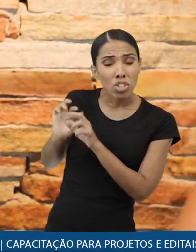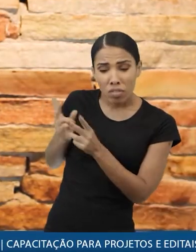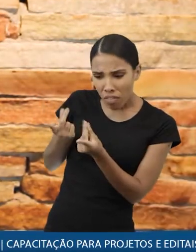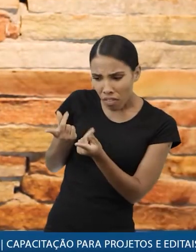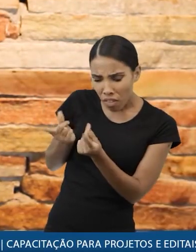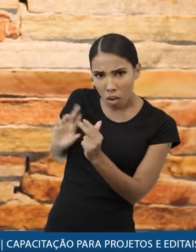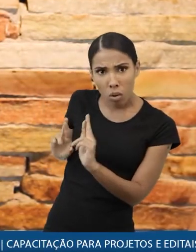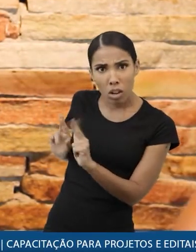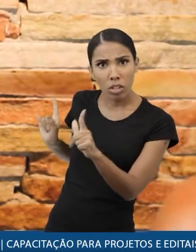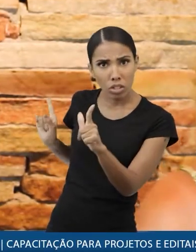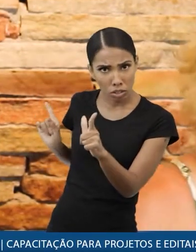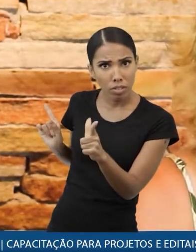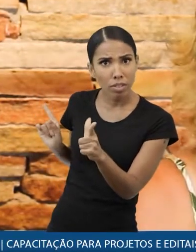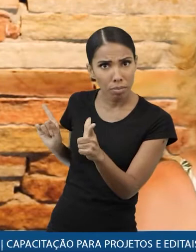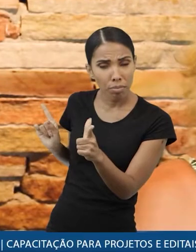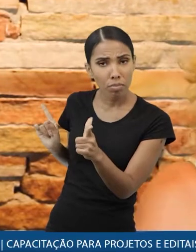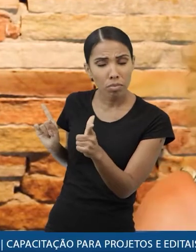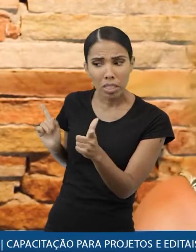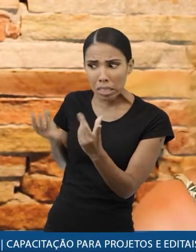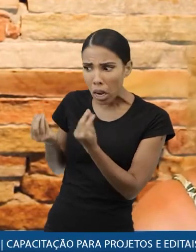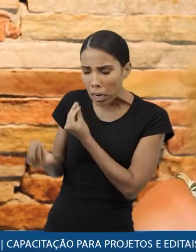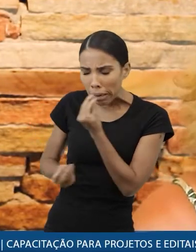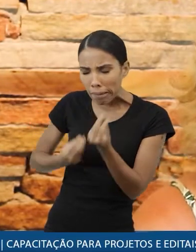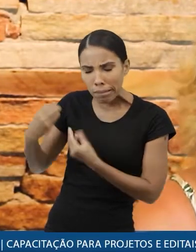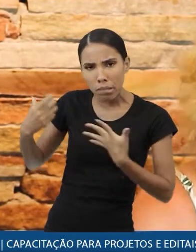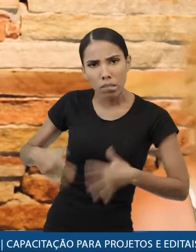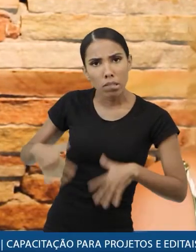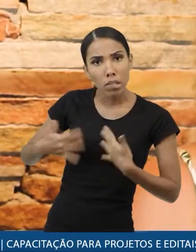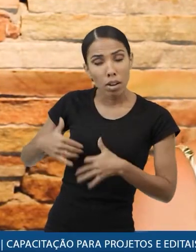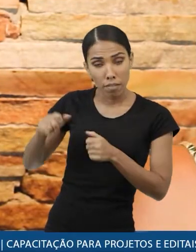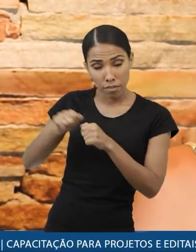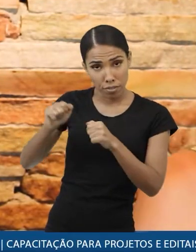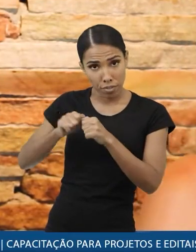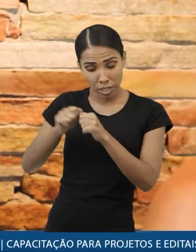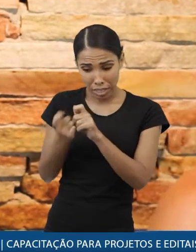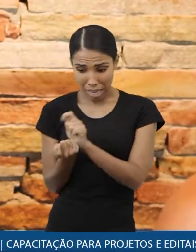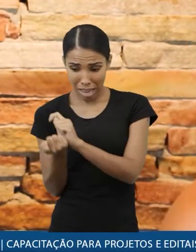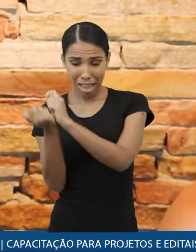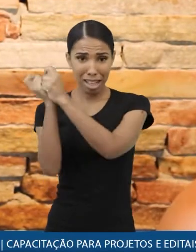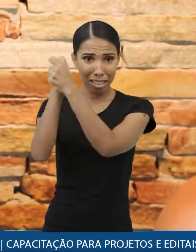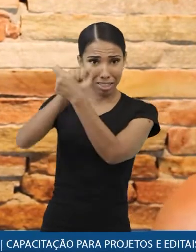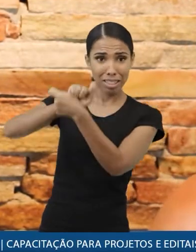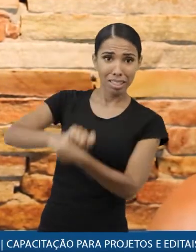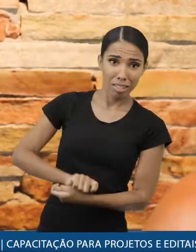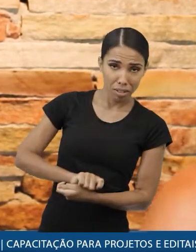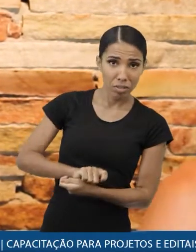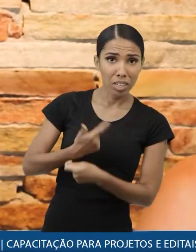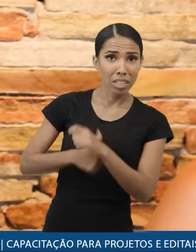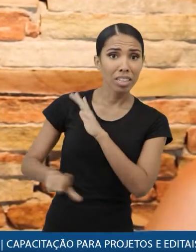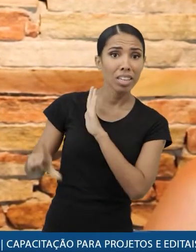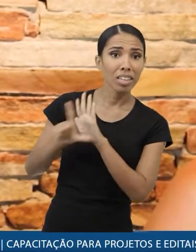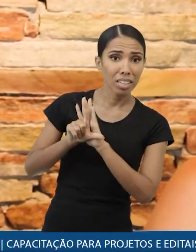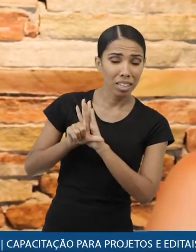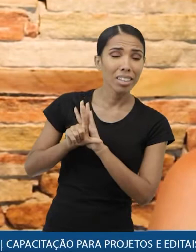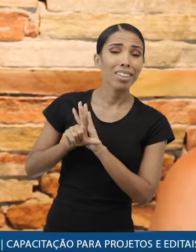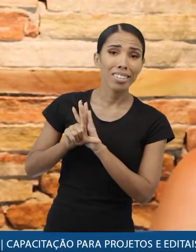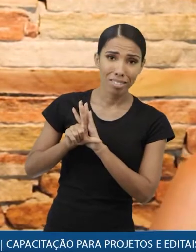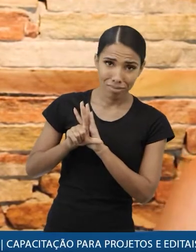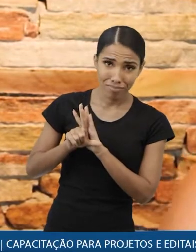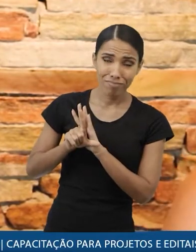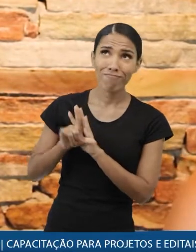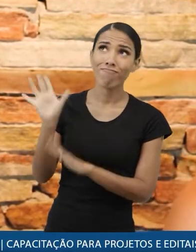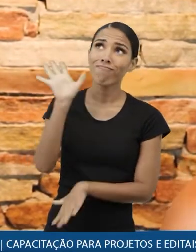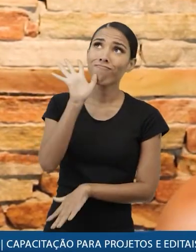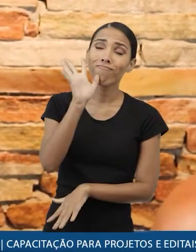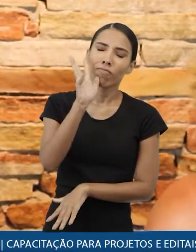um pouco diferente do que você vai executar e para fazer uma readequação orçamentária na lei de incentivo muitas